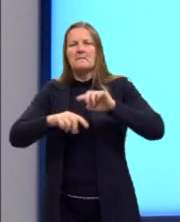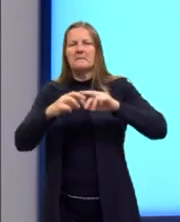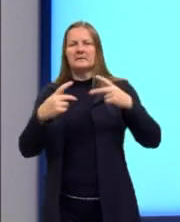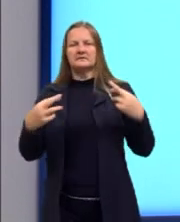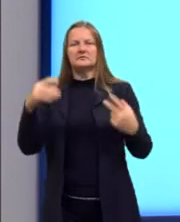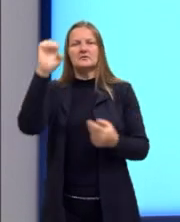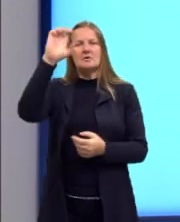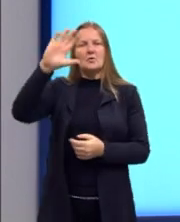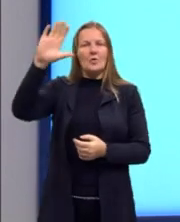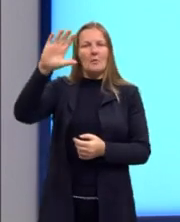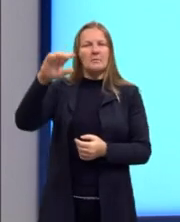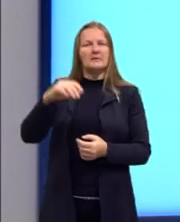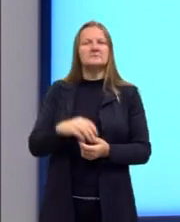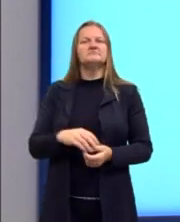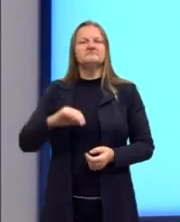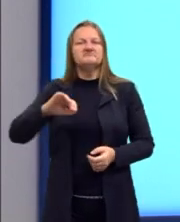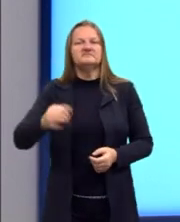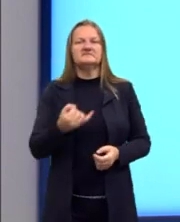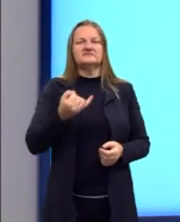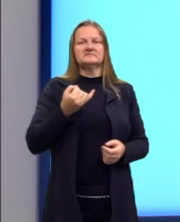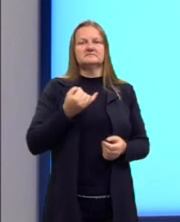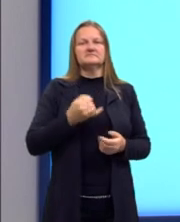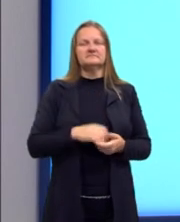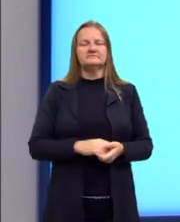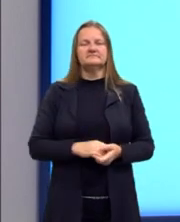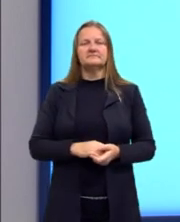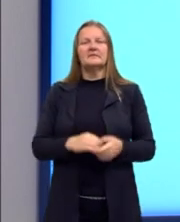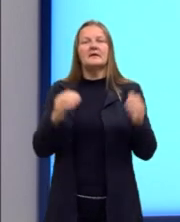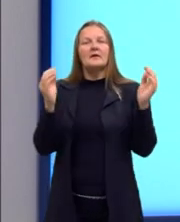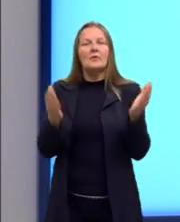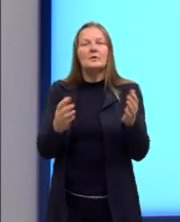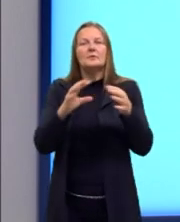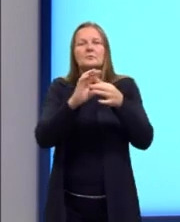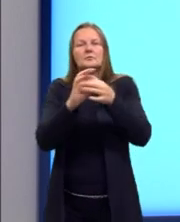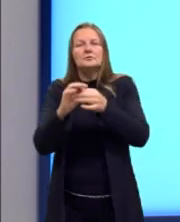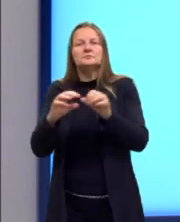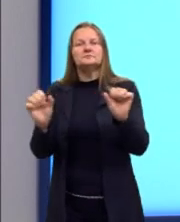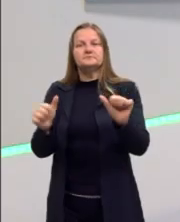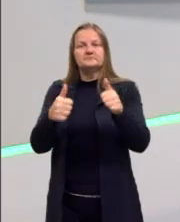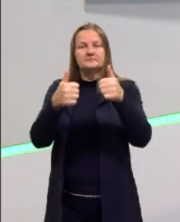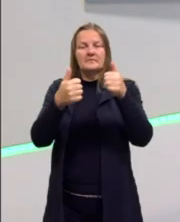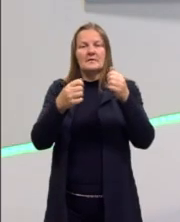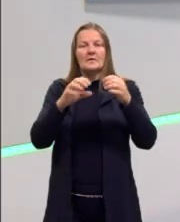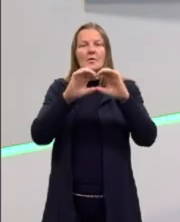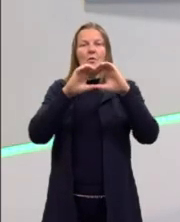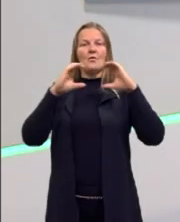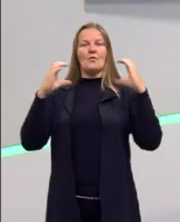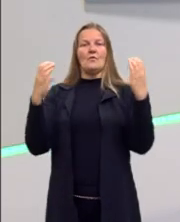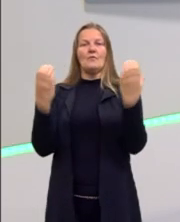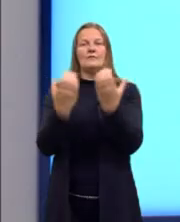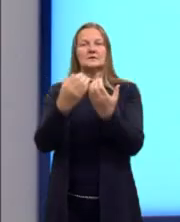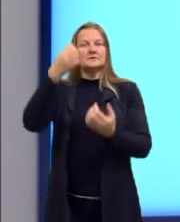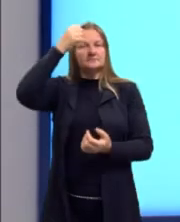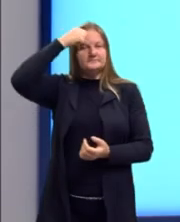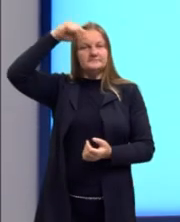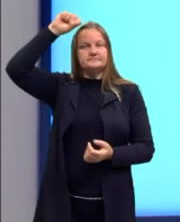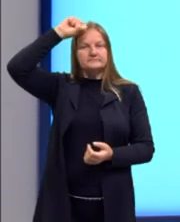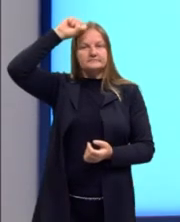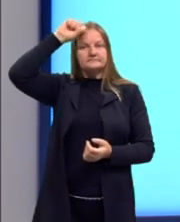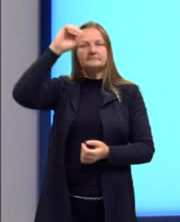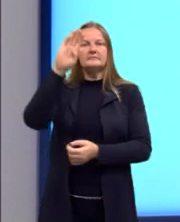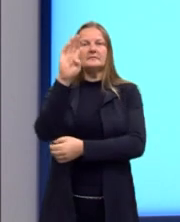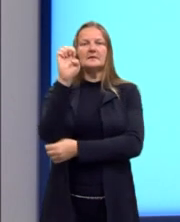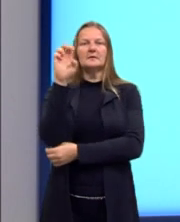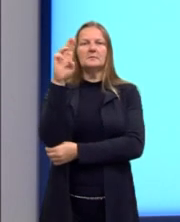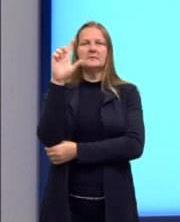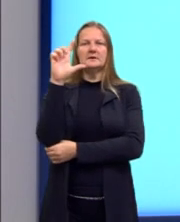europeus. E agora, pessoal, a gente vai falar um pouquinho melhor sobre essa conferência de Berlim. Aqui